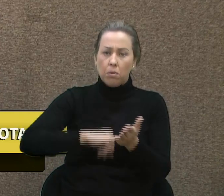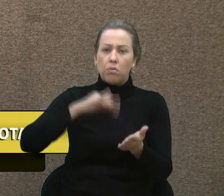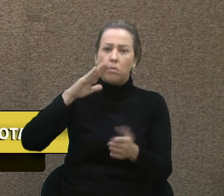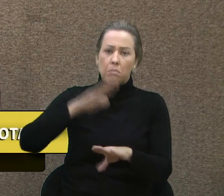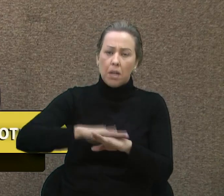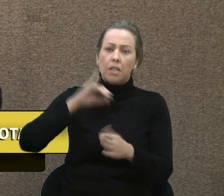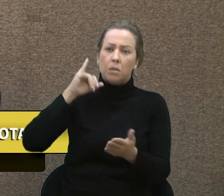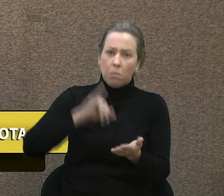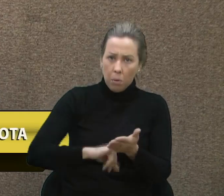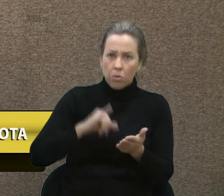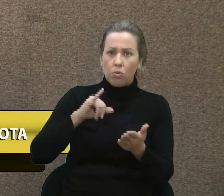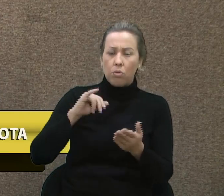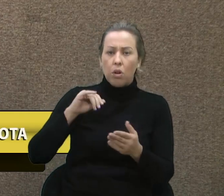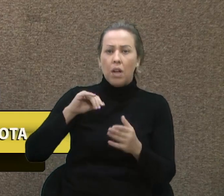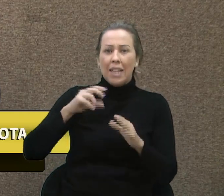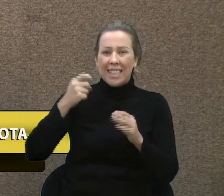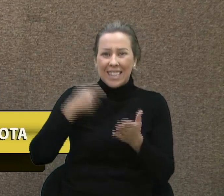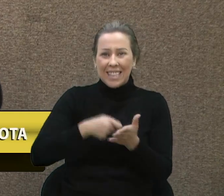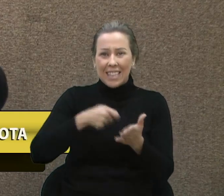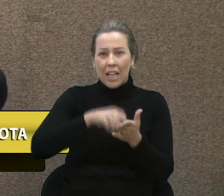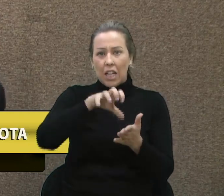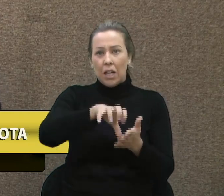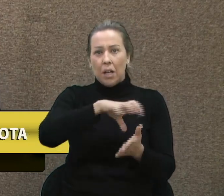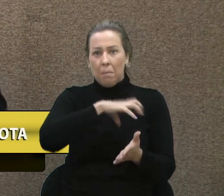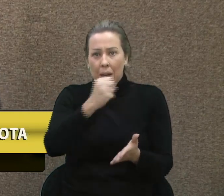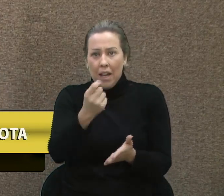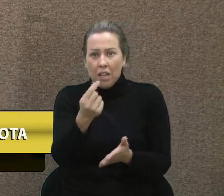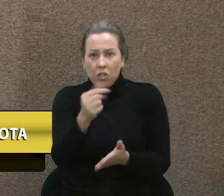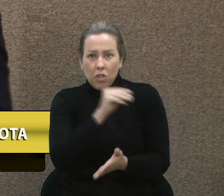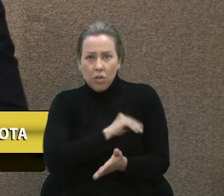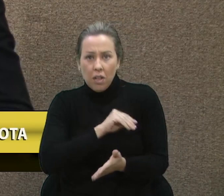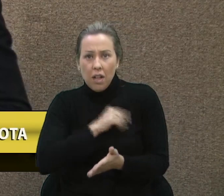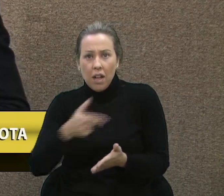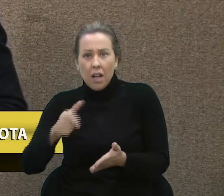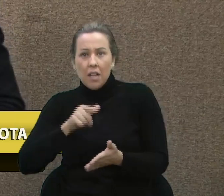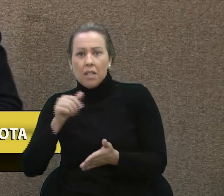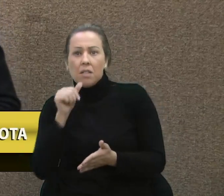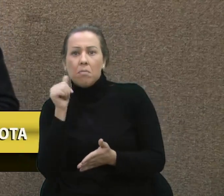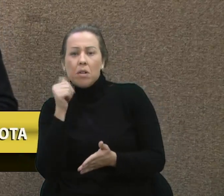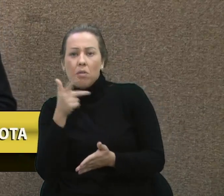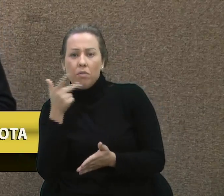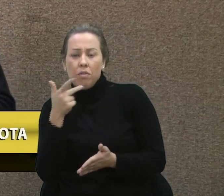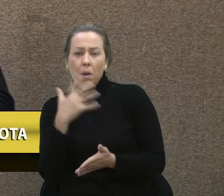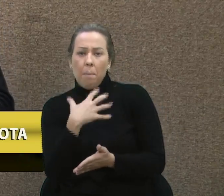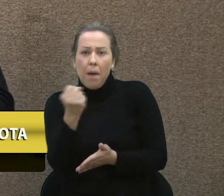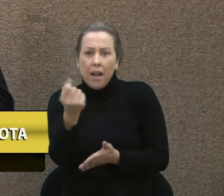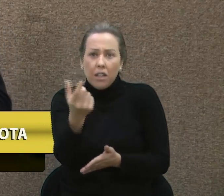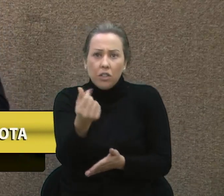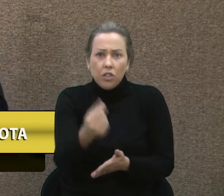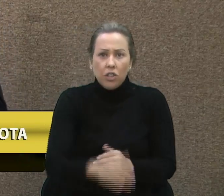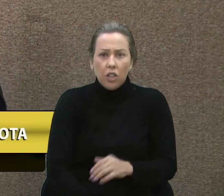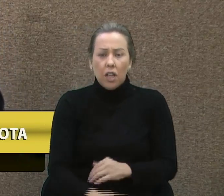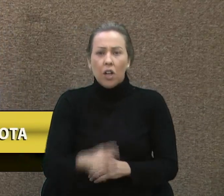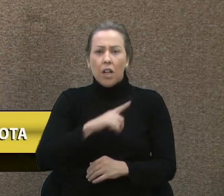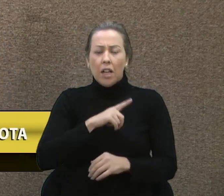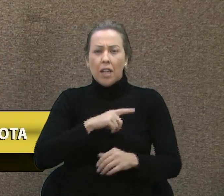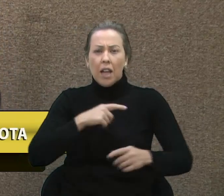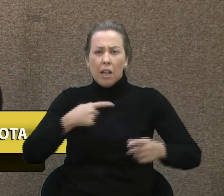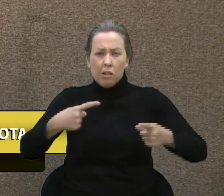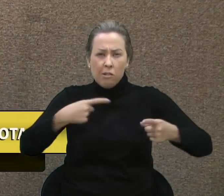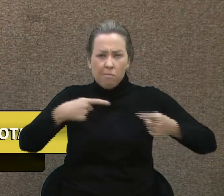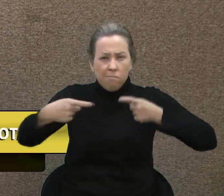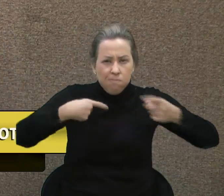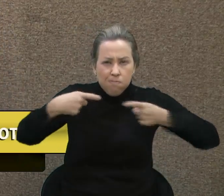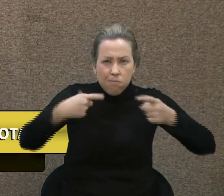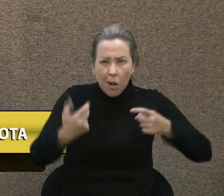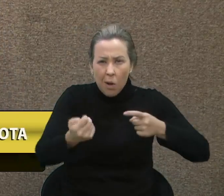É todo mundo tirando dinheiro do salário do trabalhador, como o vereador Marcon falou. Parece que existe um complô entre governo